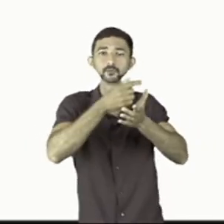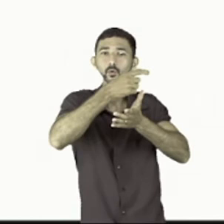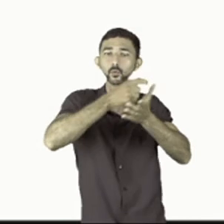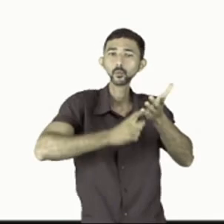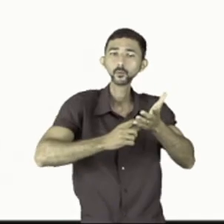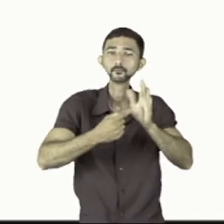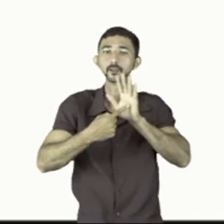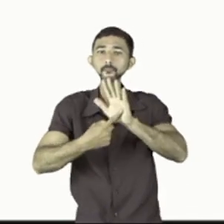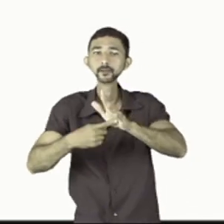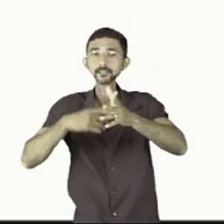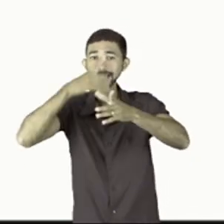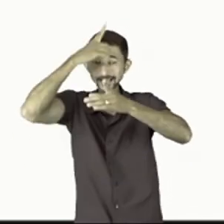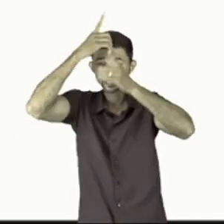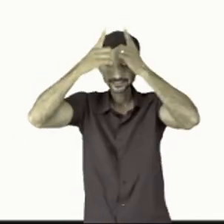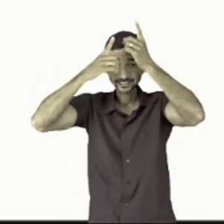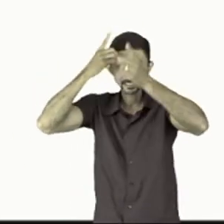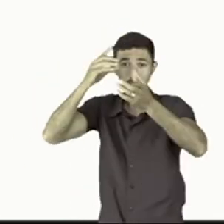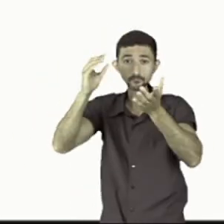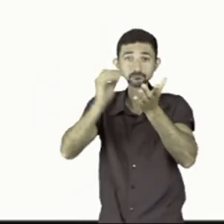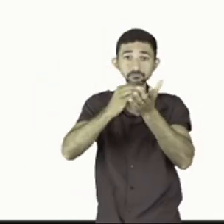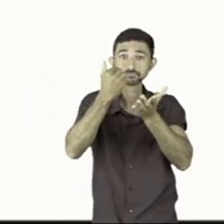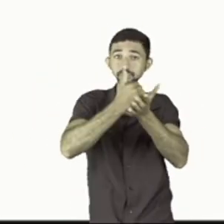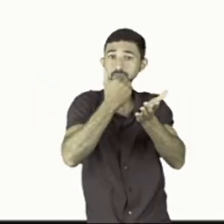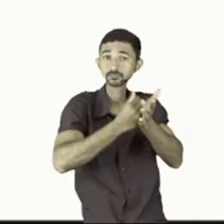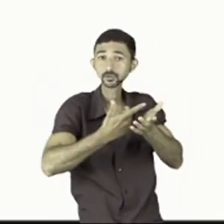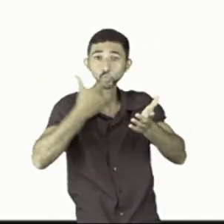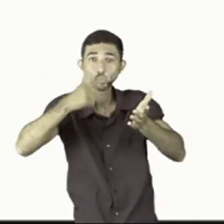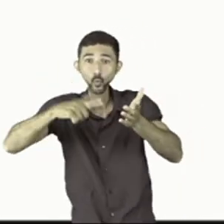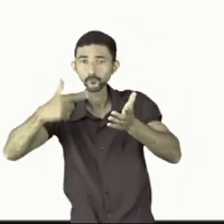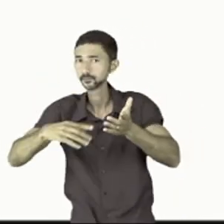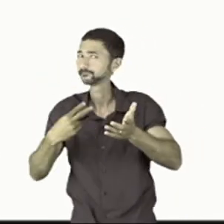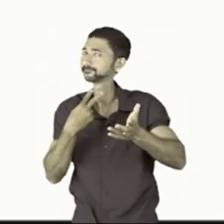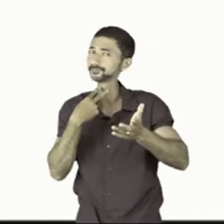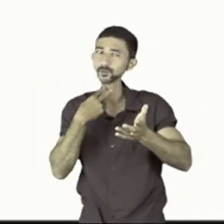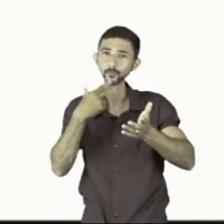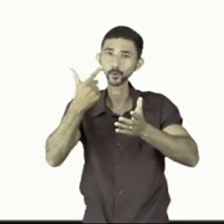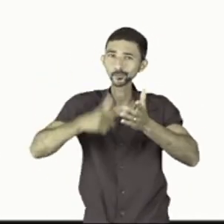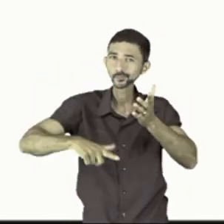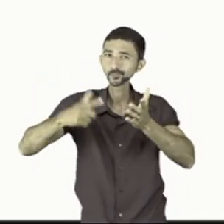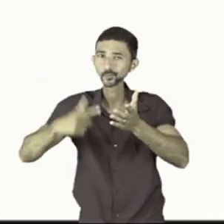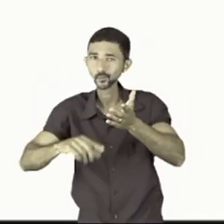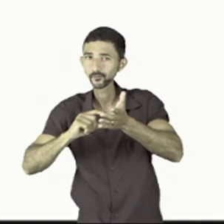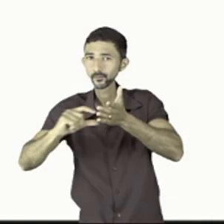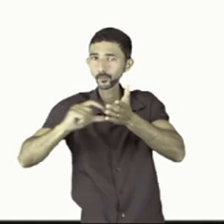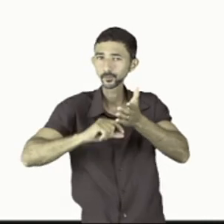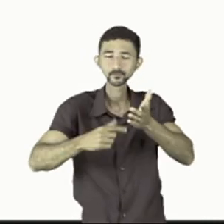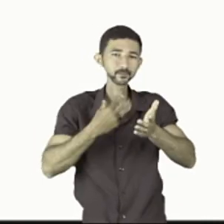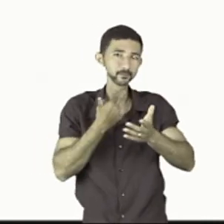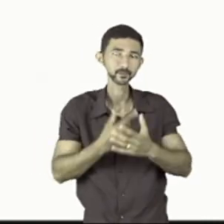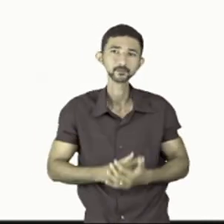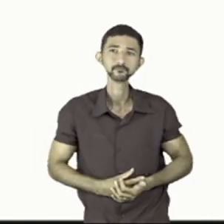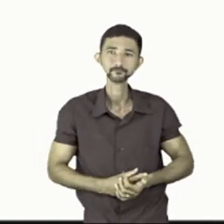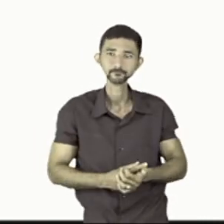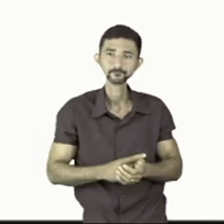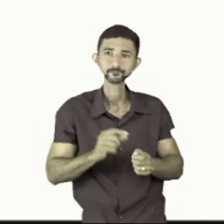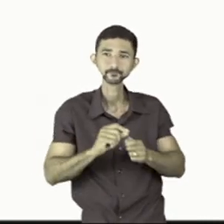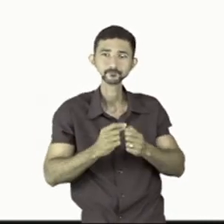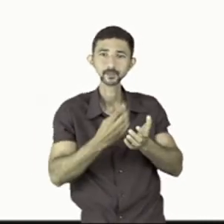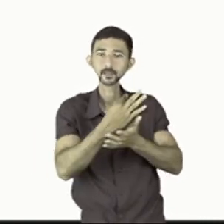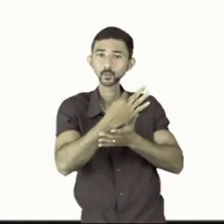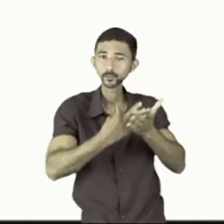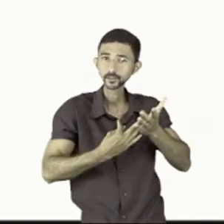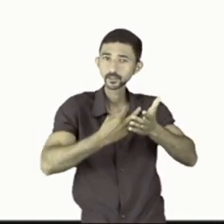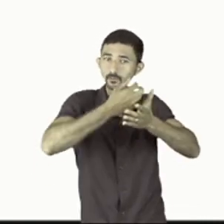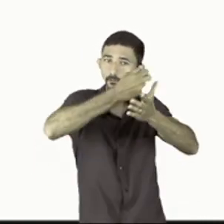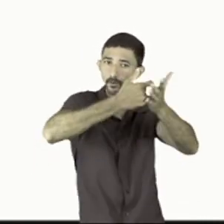você vai apresentando argumentos que não podem ser repetidos a respeito de um determinado elemento e isso faz com que o seu